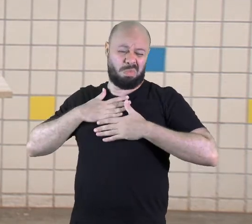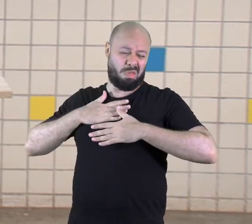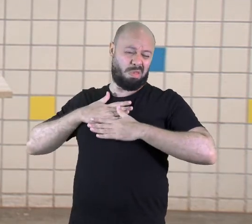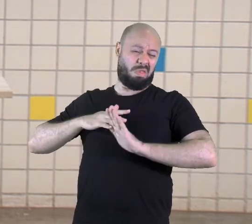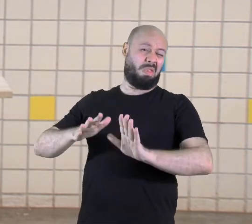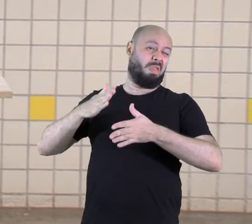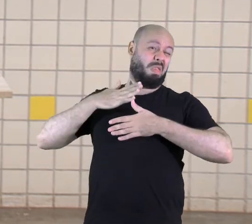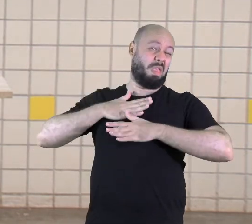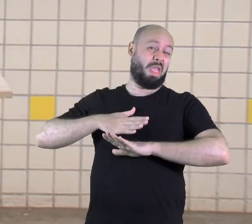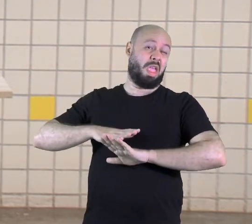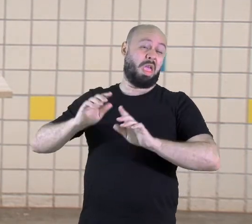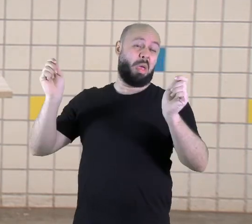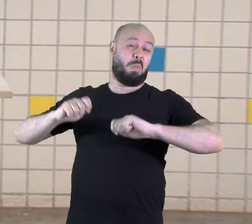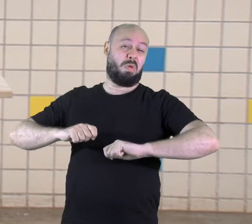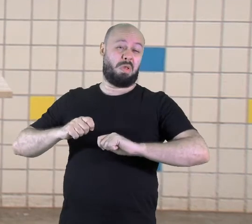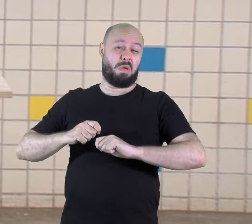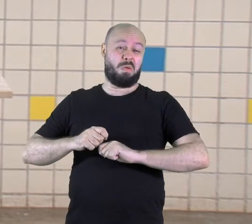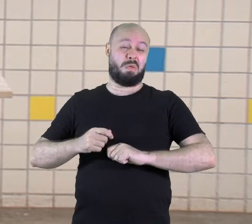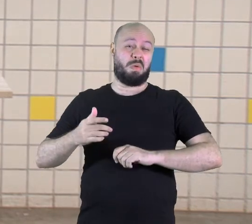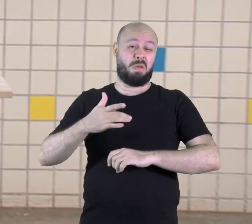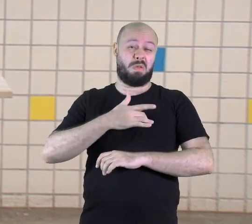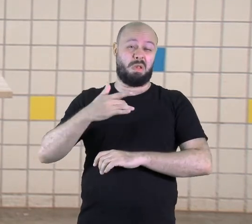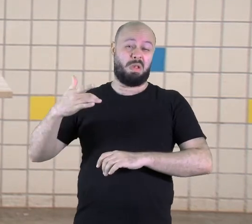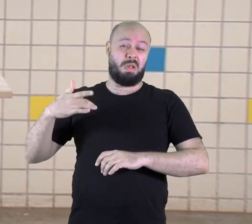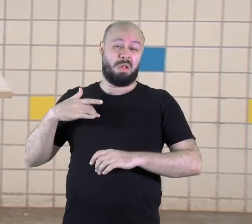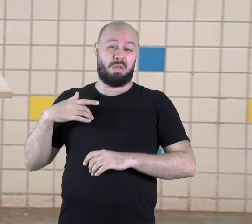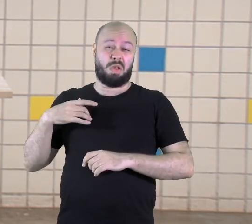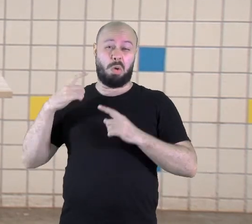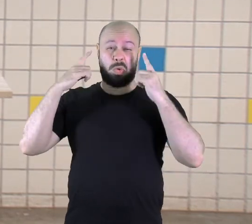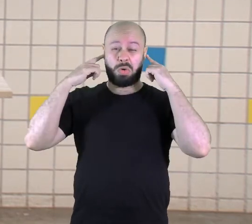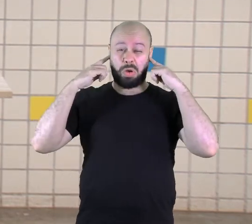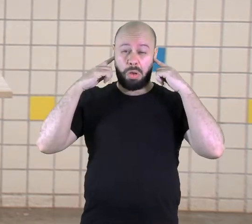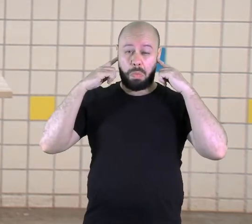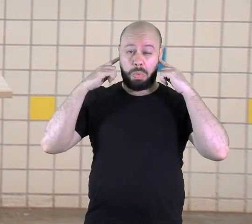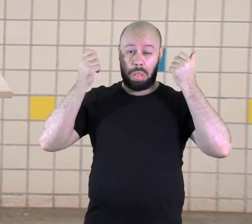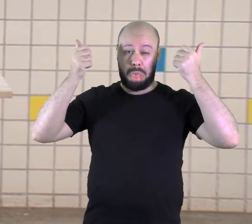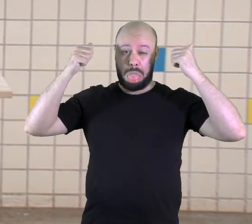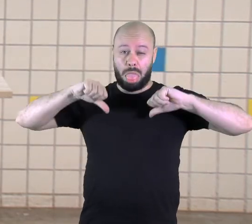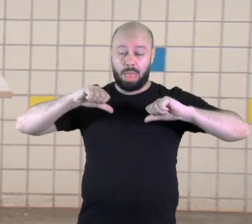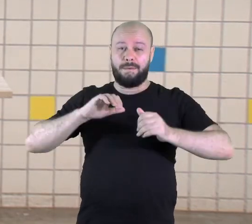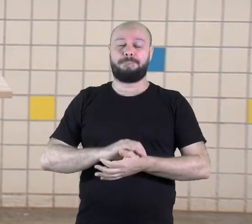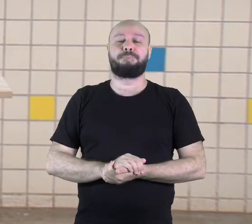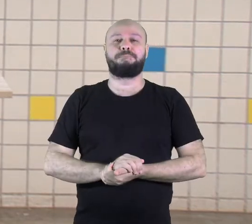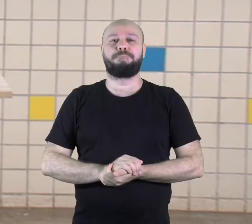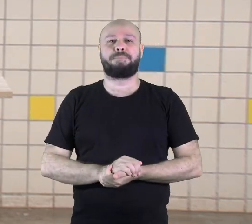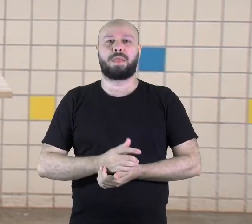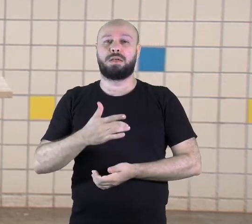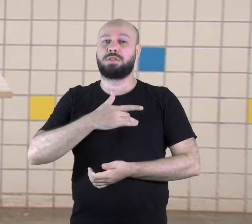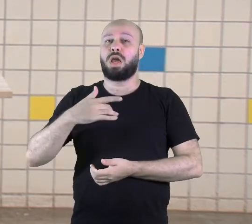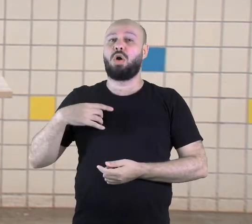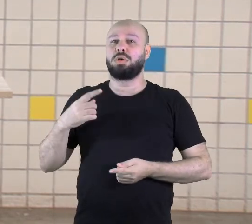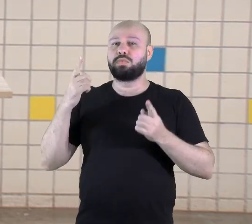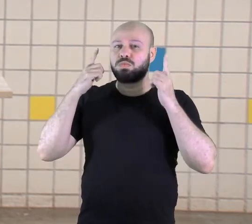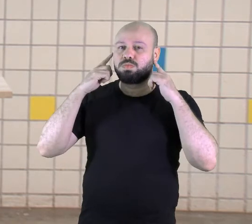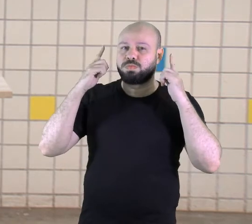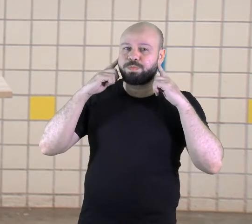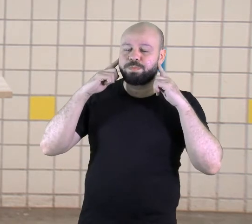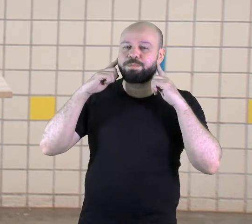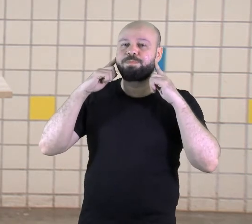que pode prejudicar a saúde auditiva. E essa saúde auditiva, o que acontece?